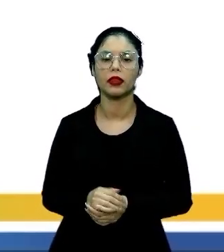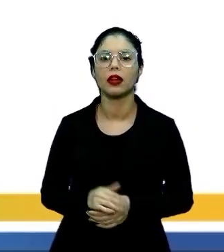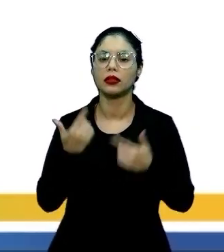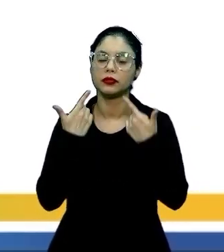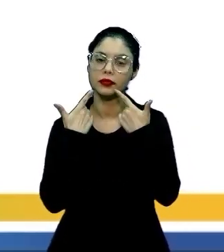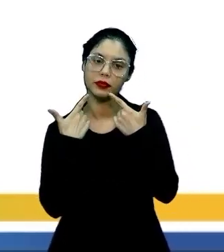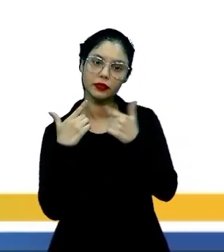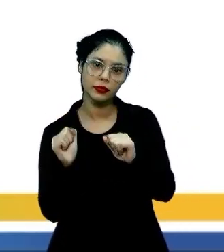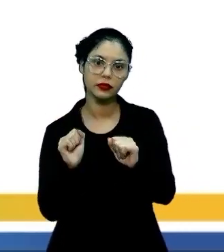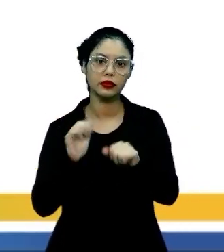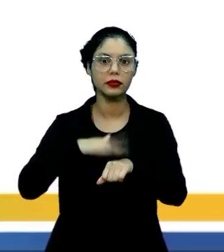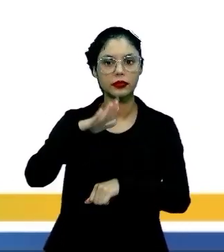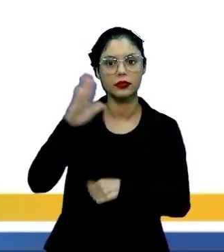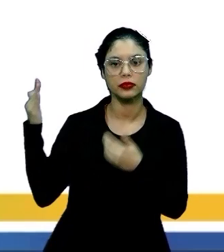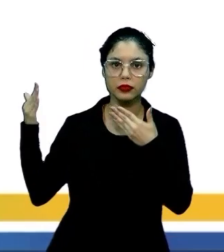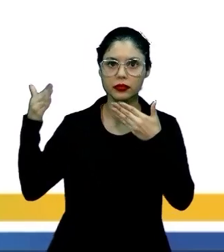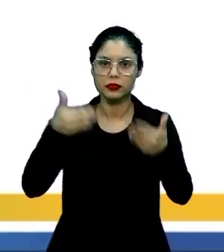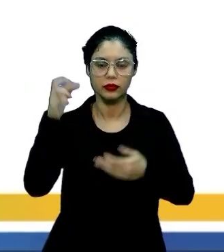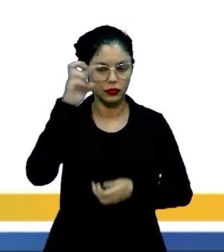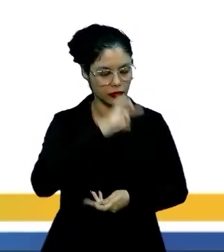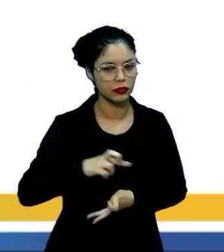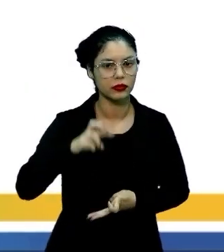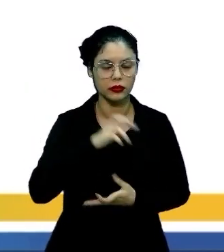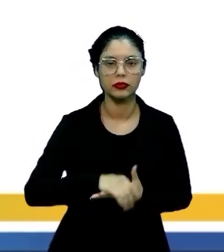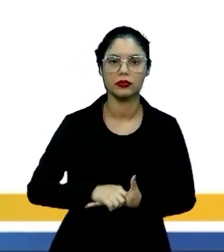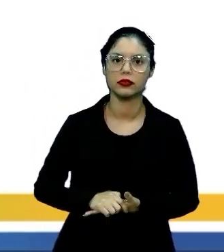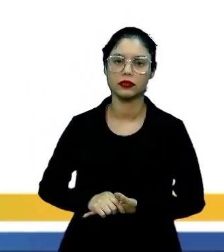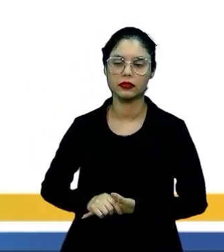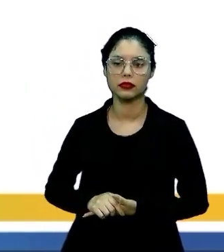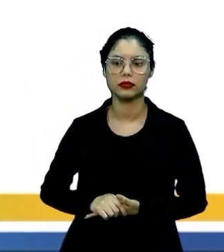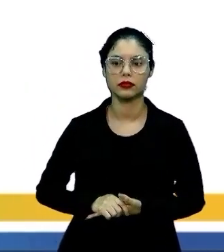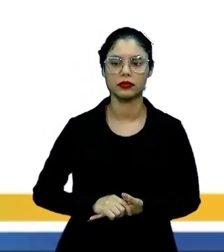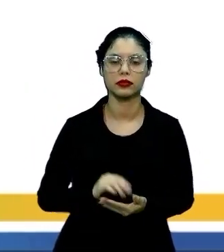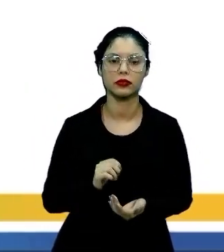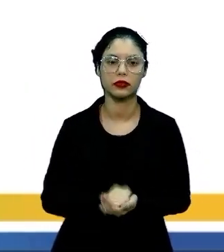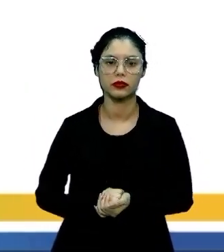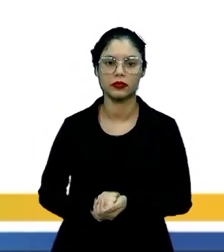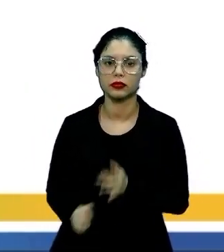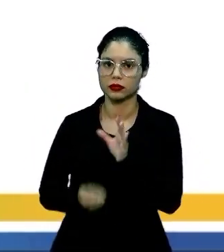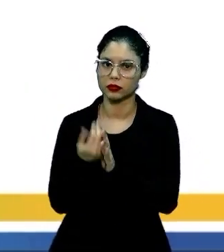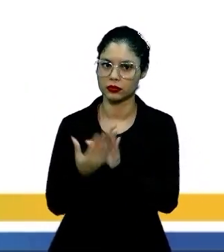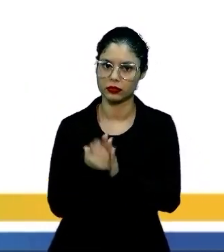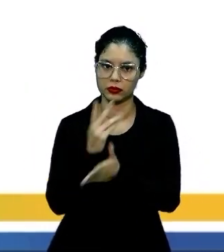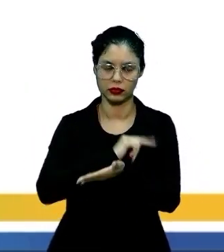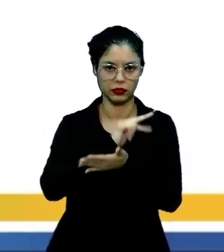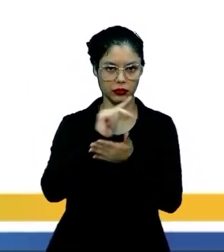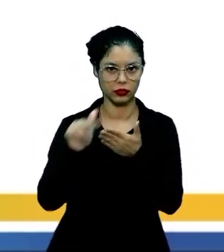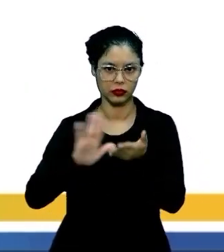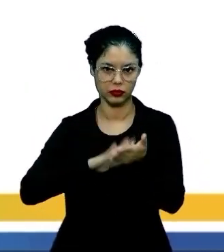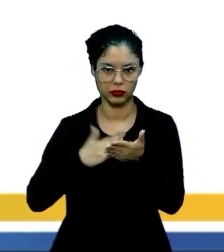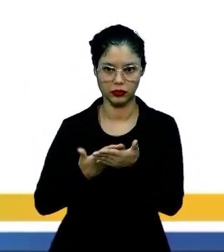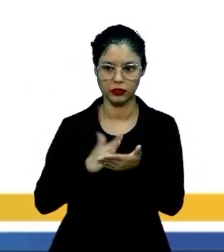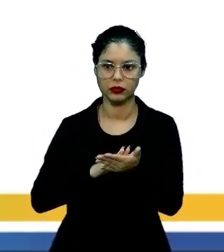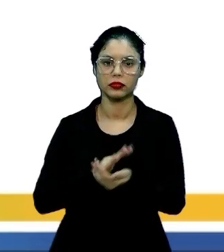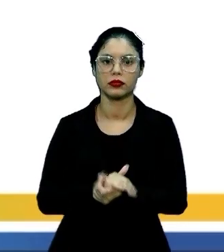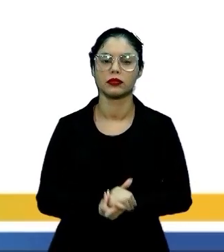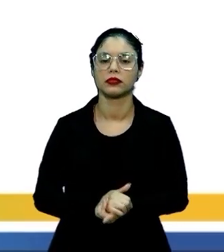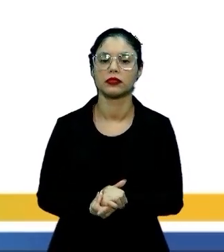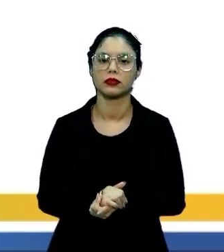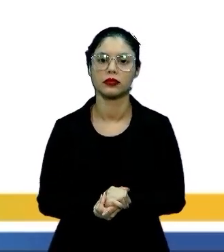Aí a gente tem uma linguagem mais objetiva e analítica, em que gera várias interpretações.